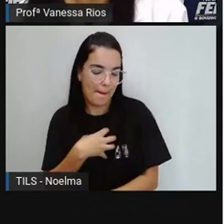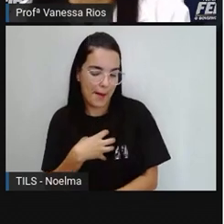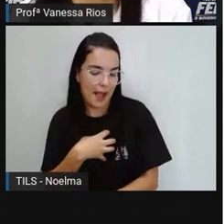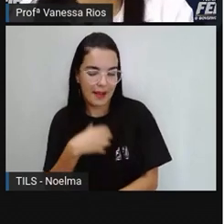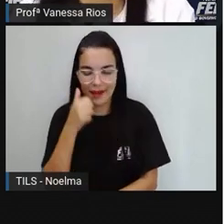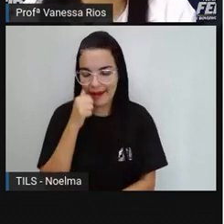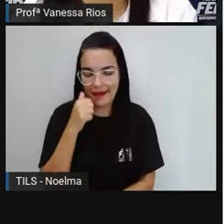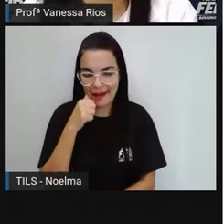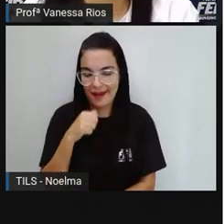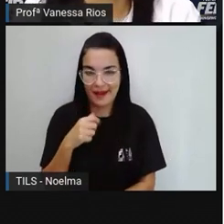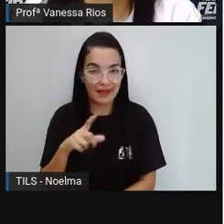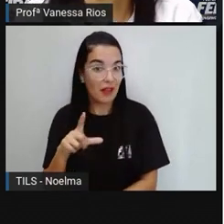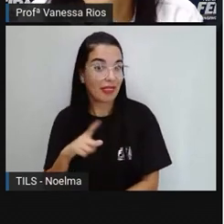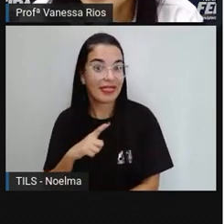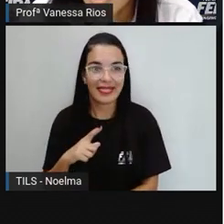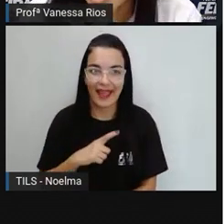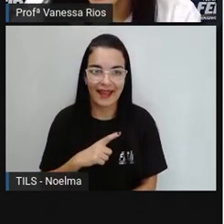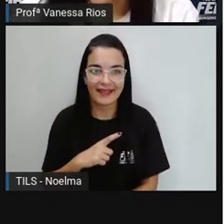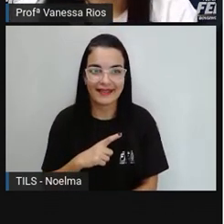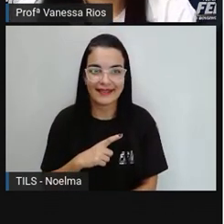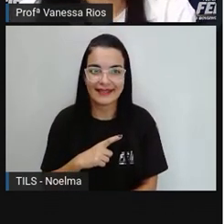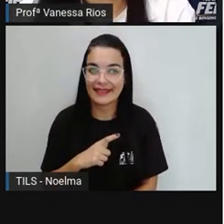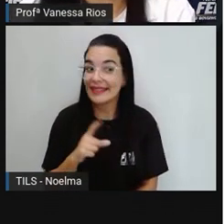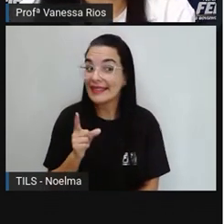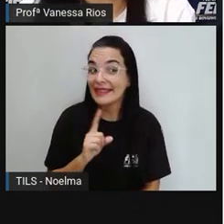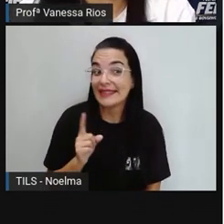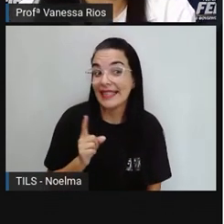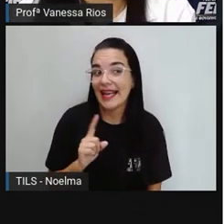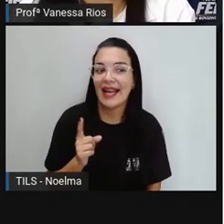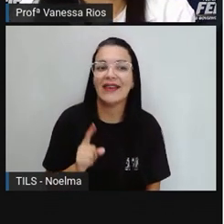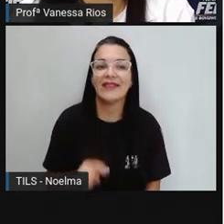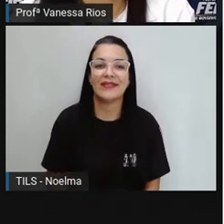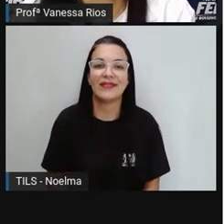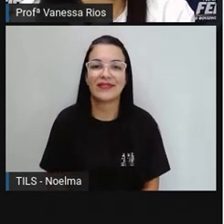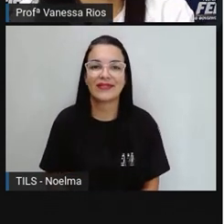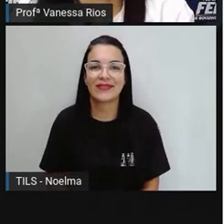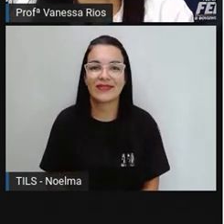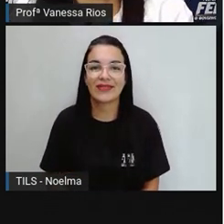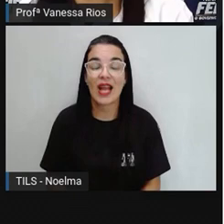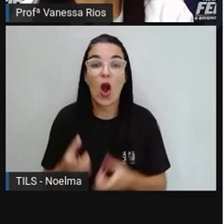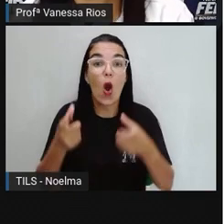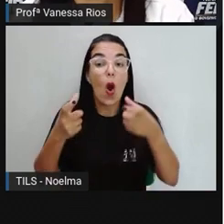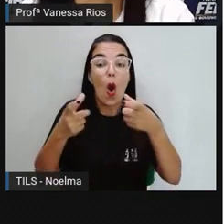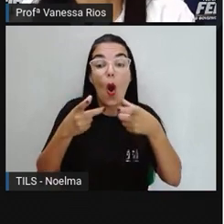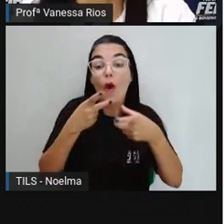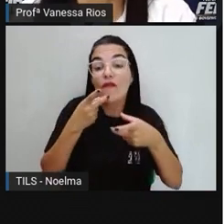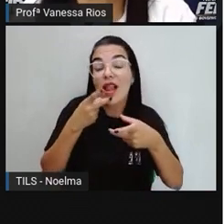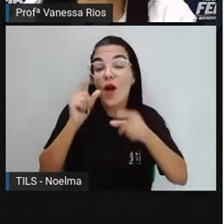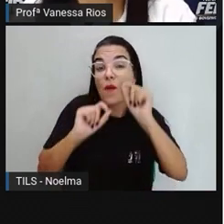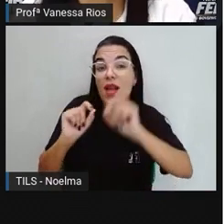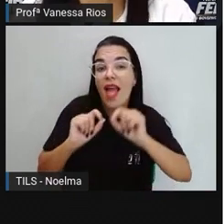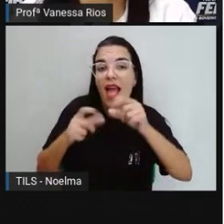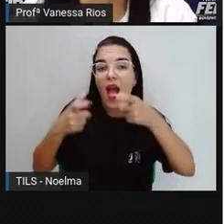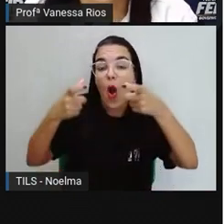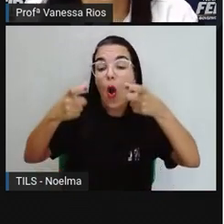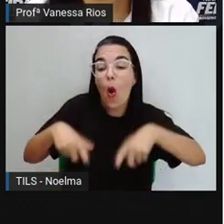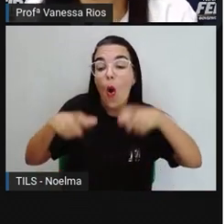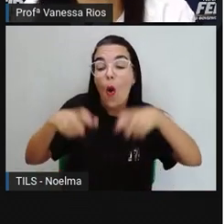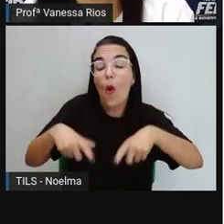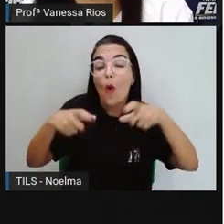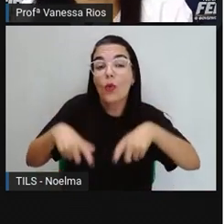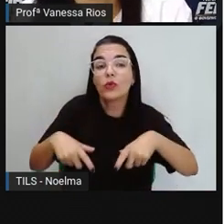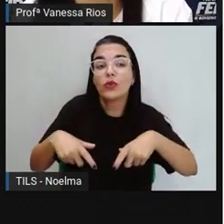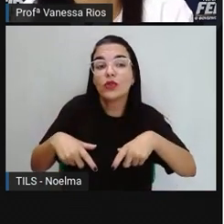tem ou o que é que os baianos têm. É para falar onde a baiana está.